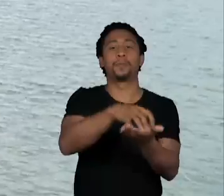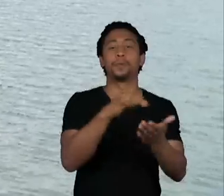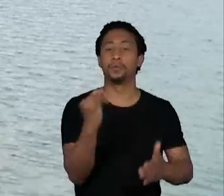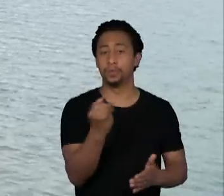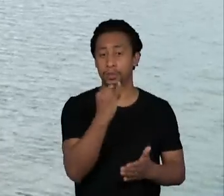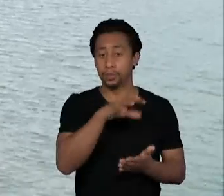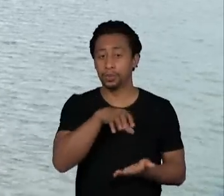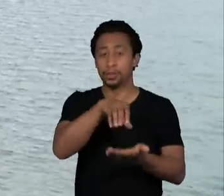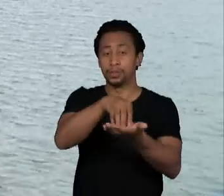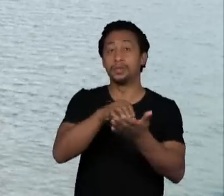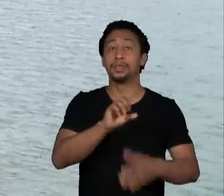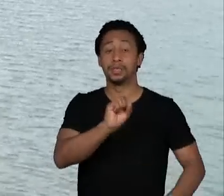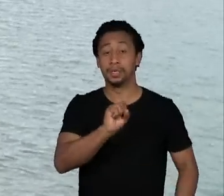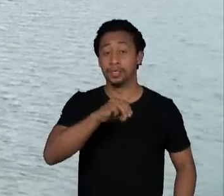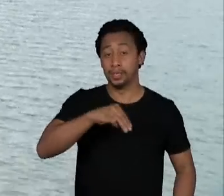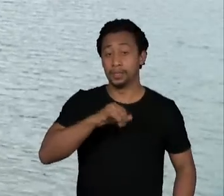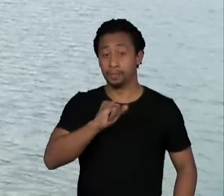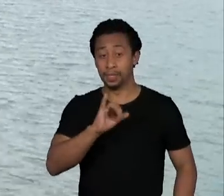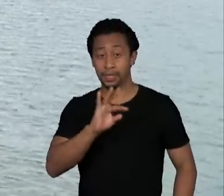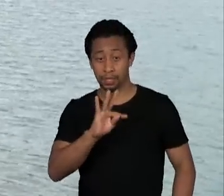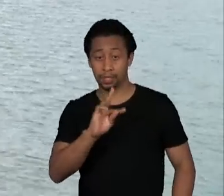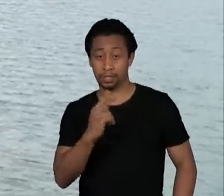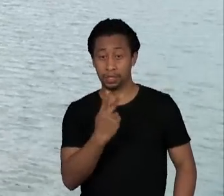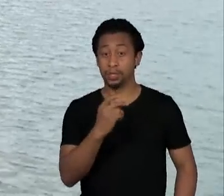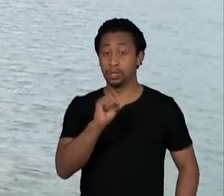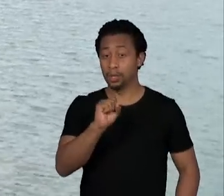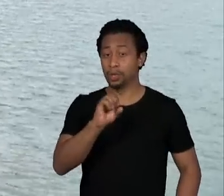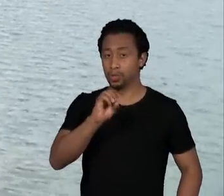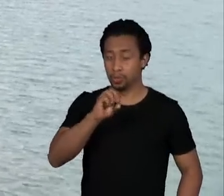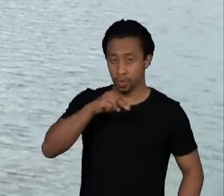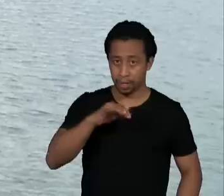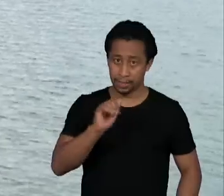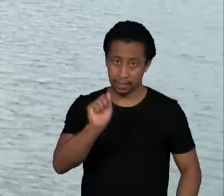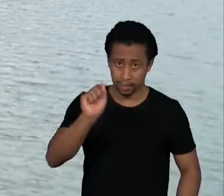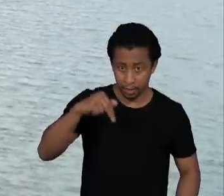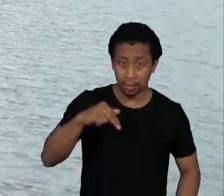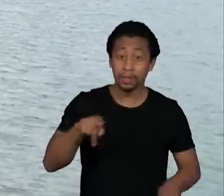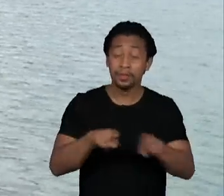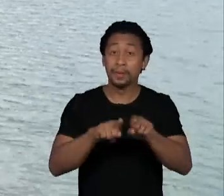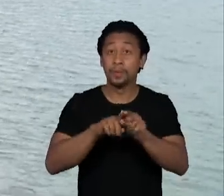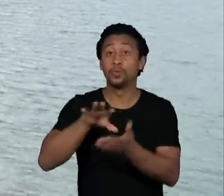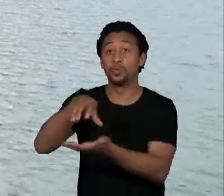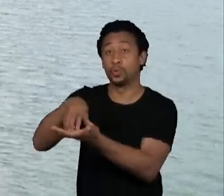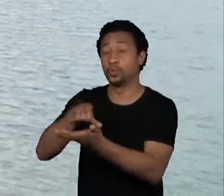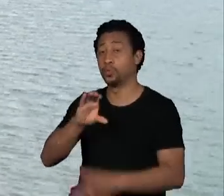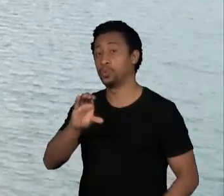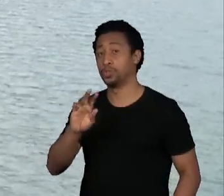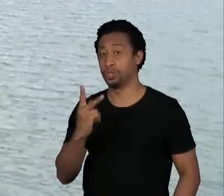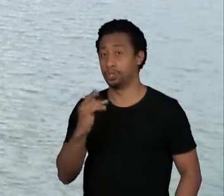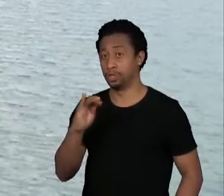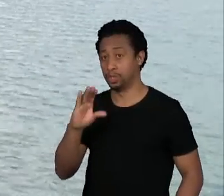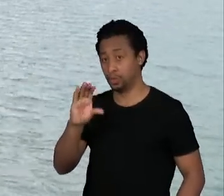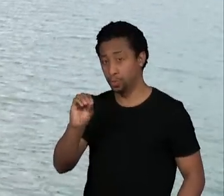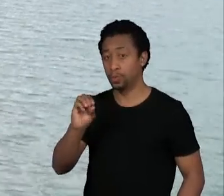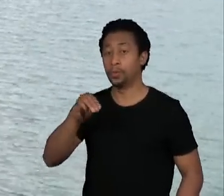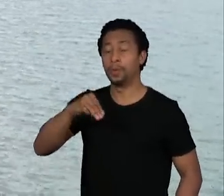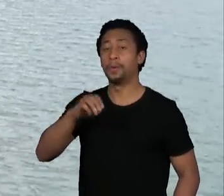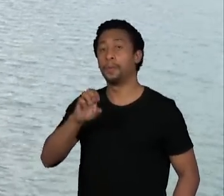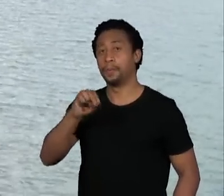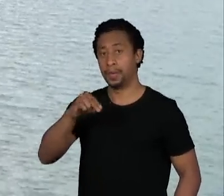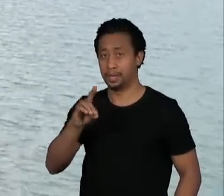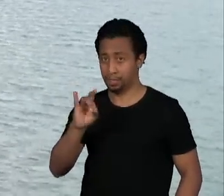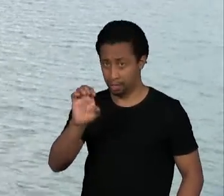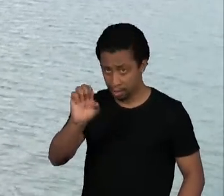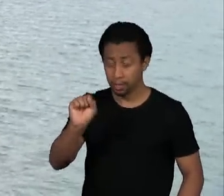Instituto Smithsonian e o Instituto Chico Mendes de Conservação da Biodiversidade. Eles escreveram uma carta em